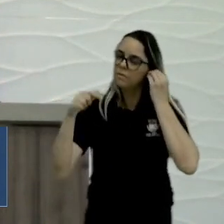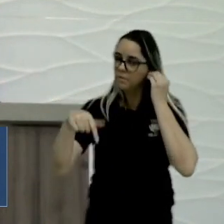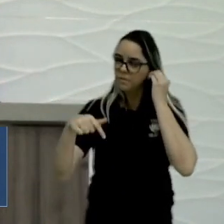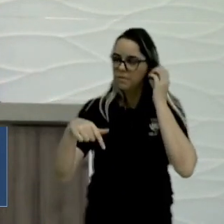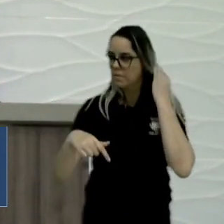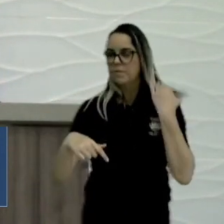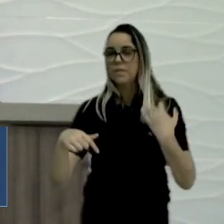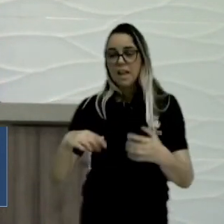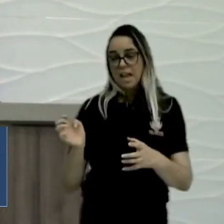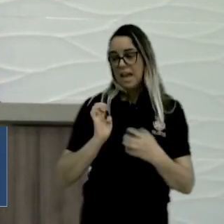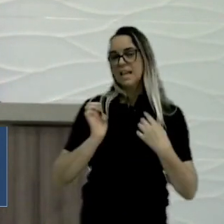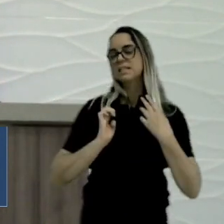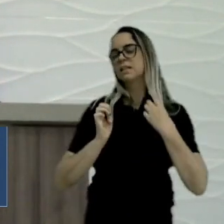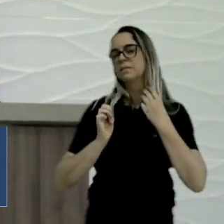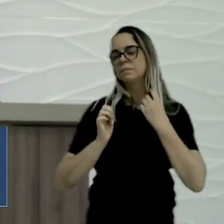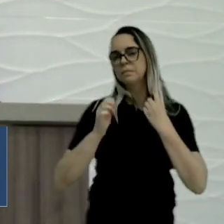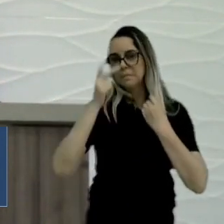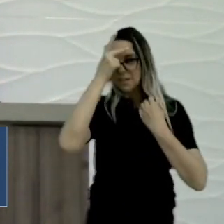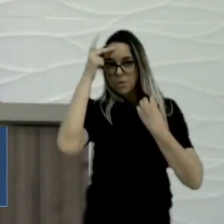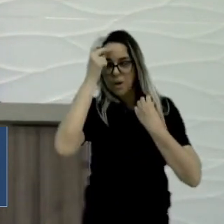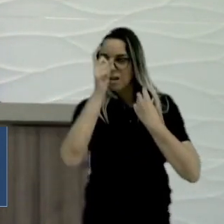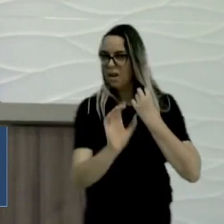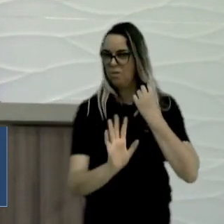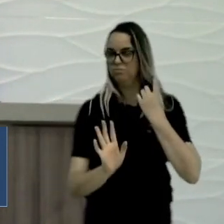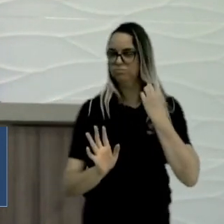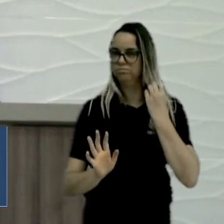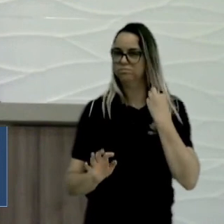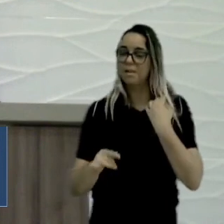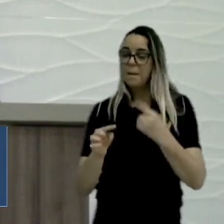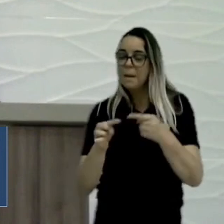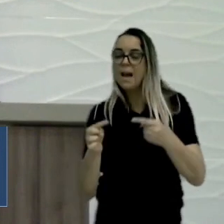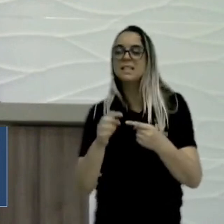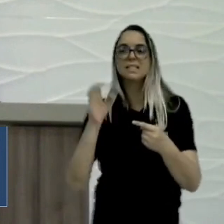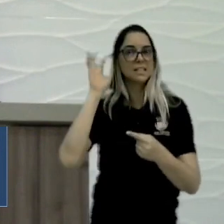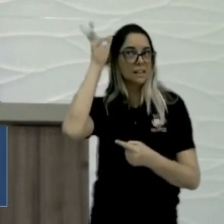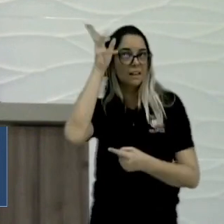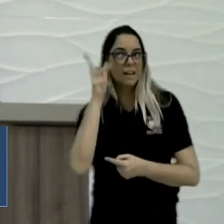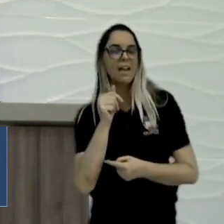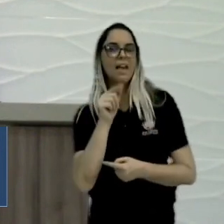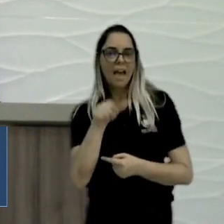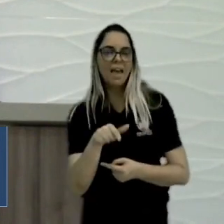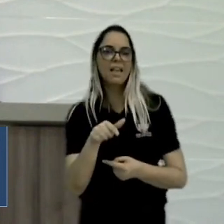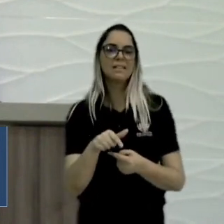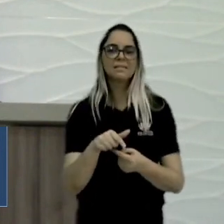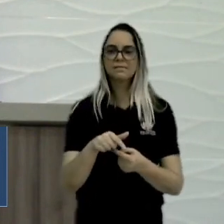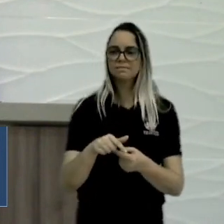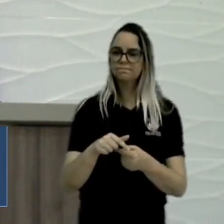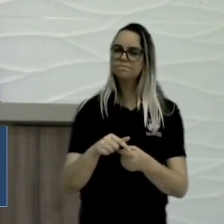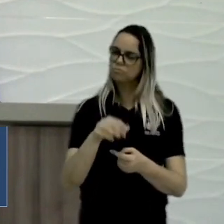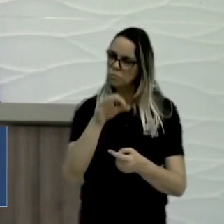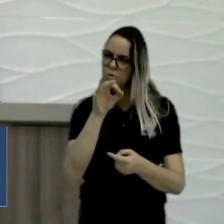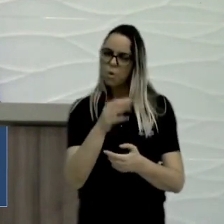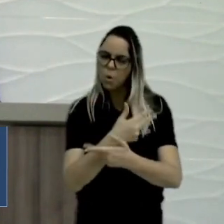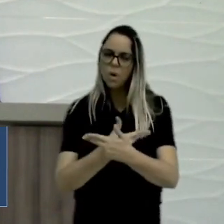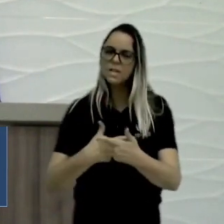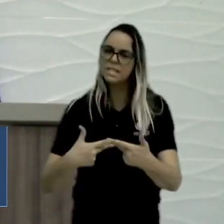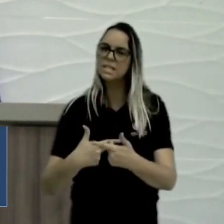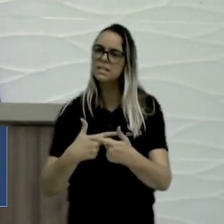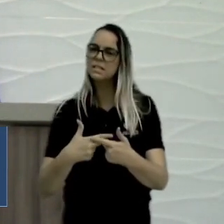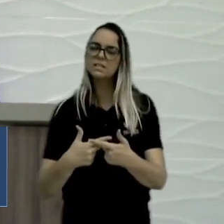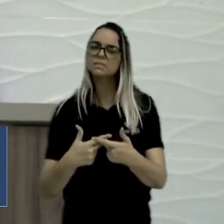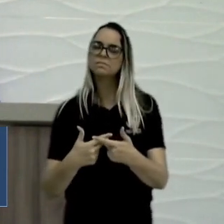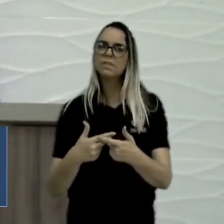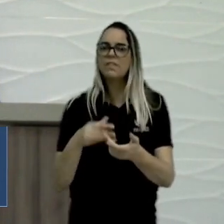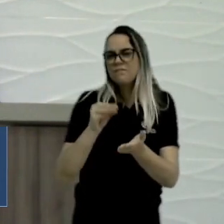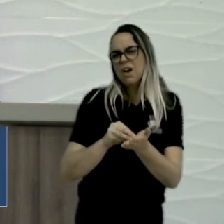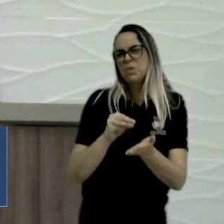aqui, é o empresário Zé Almeida, está tendo essas ações eficientes que o poder público municipal, que vem dinheiro,